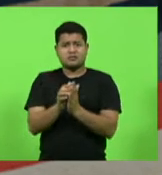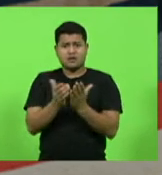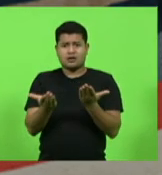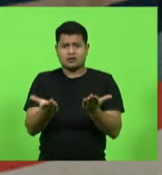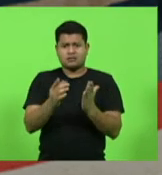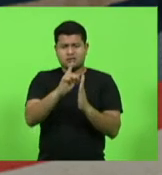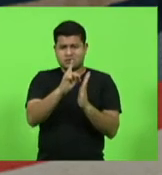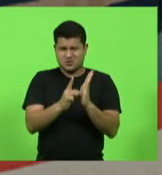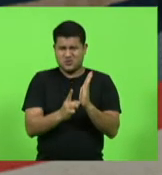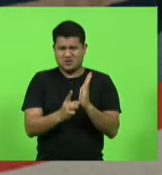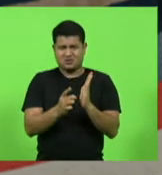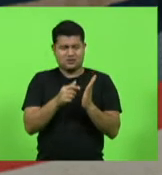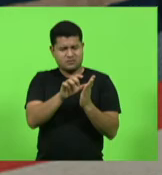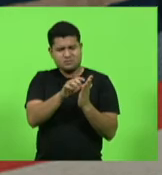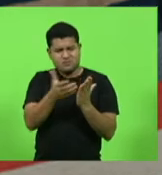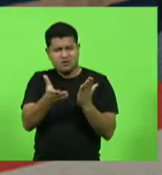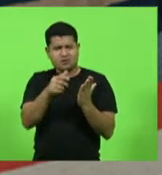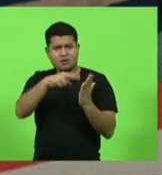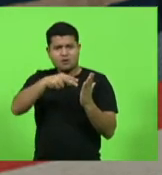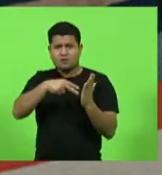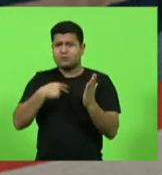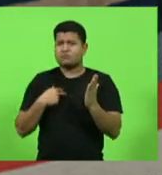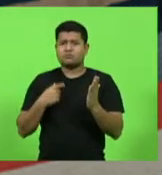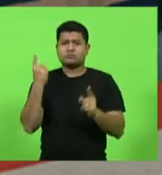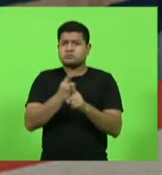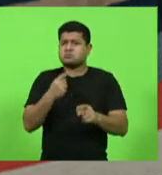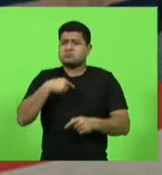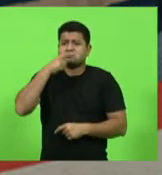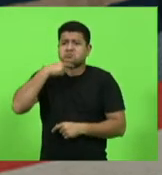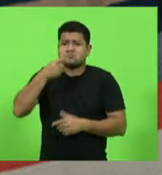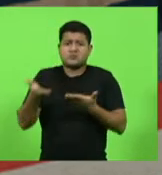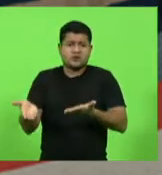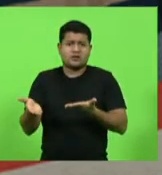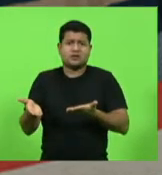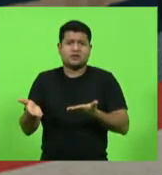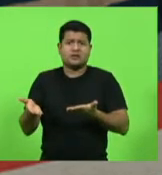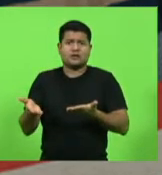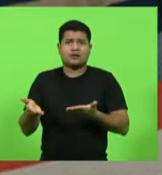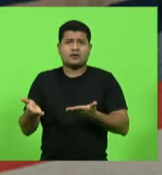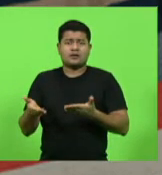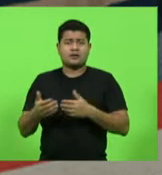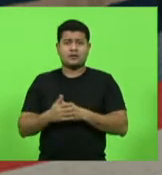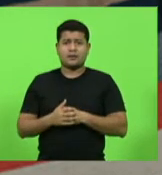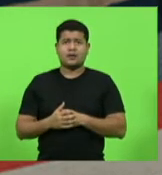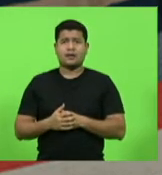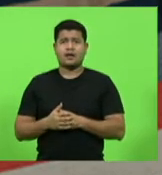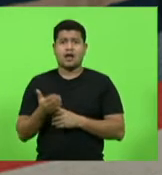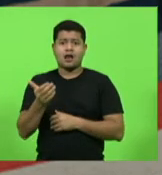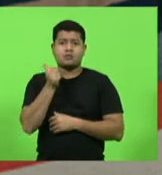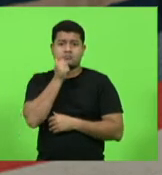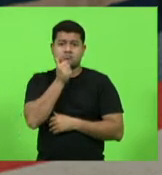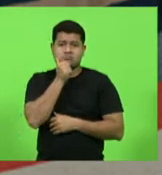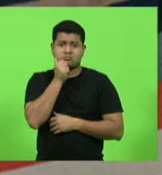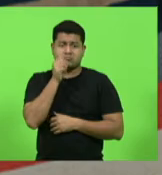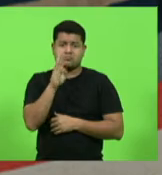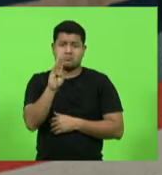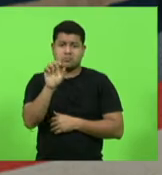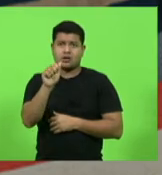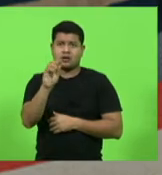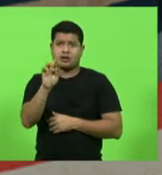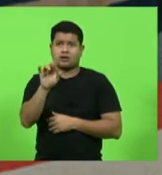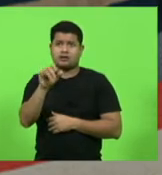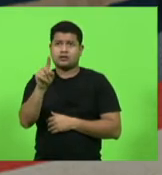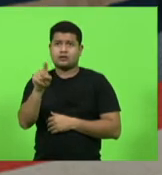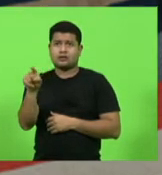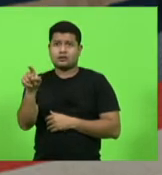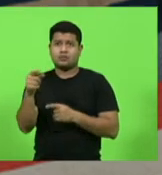aluna, mas não tem alune. Não no sentido em que o professor quis colocar aqui. E a Beatriz, eu estou até escondendo o nome dela, porque